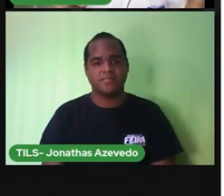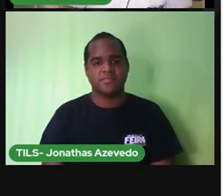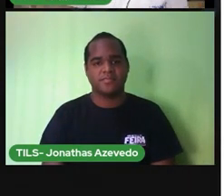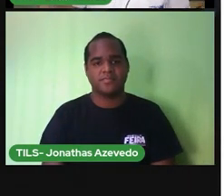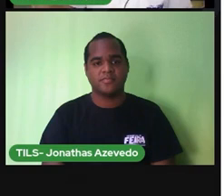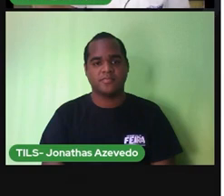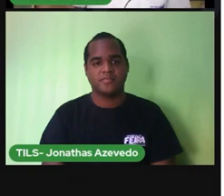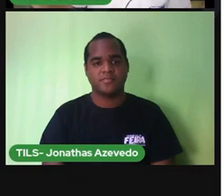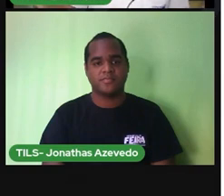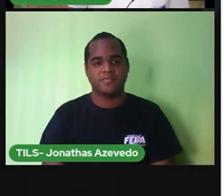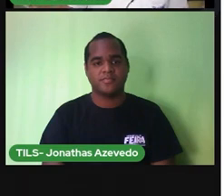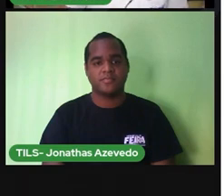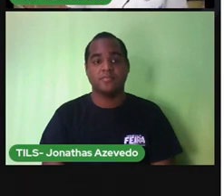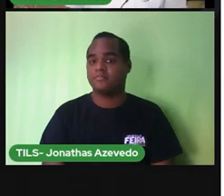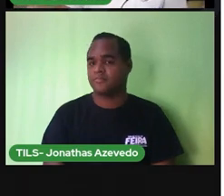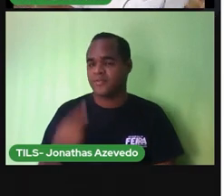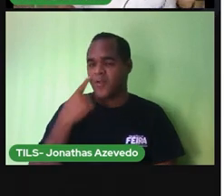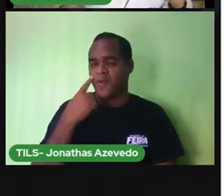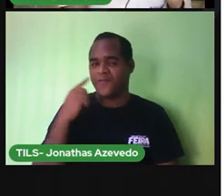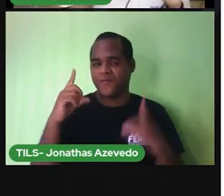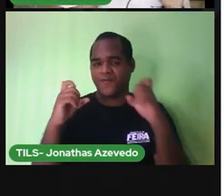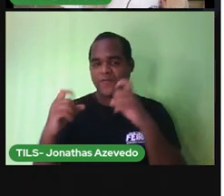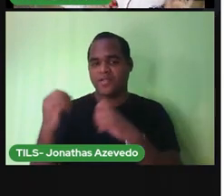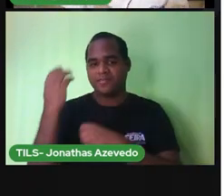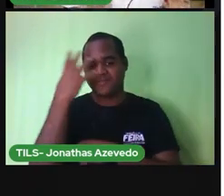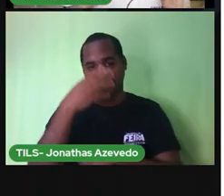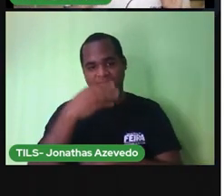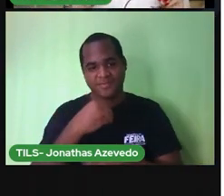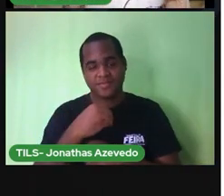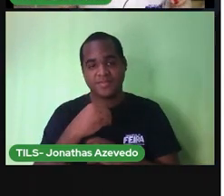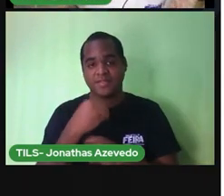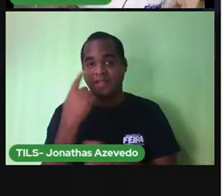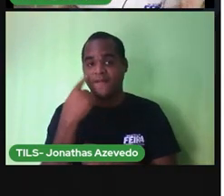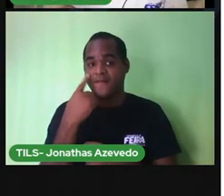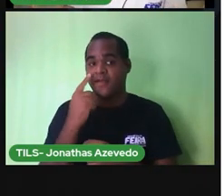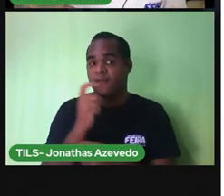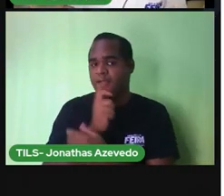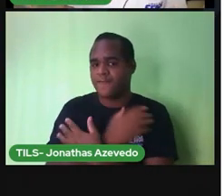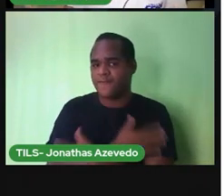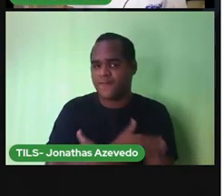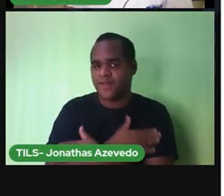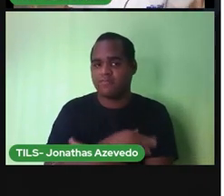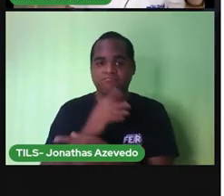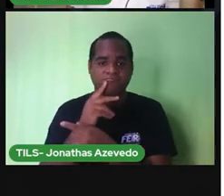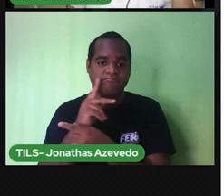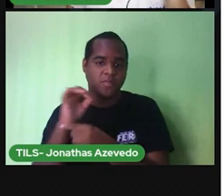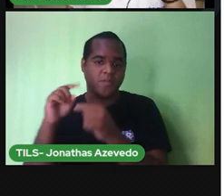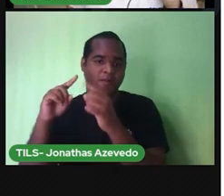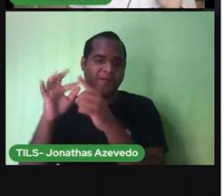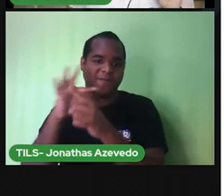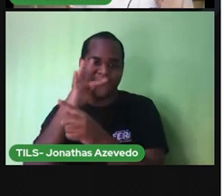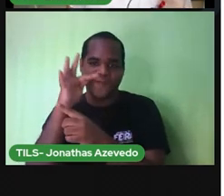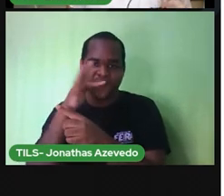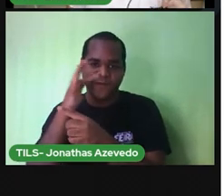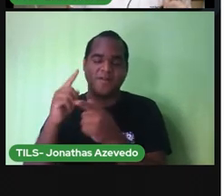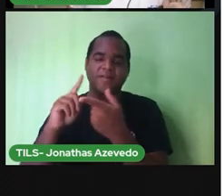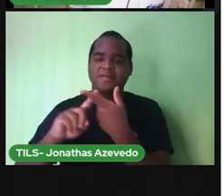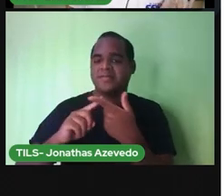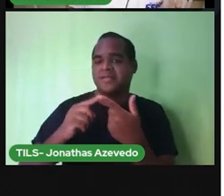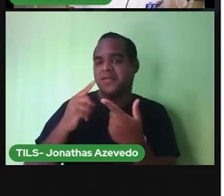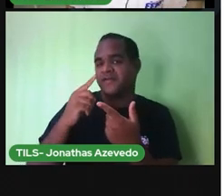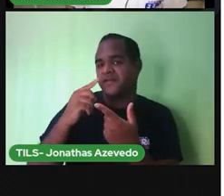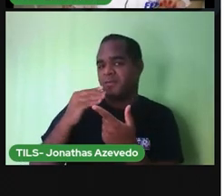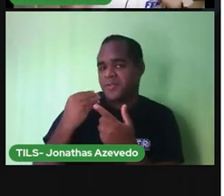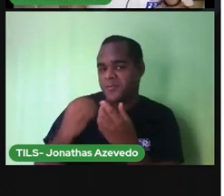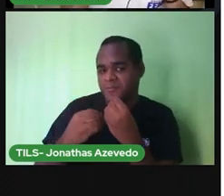Olha que imagem bonita agora. Inverno, primavera, verão e outono. E embaixo de cada